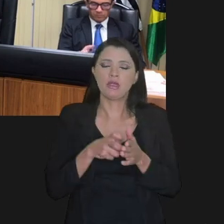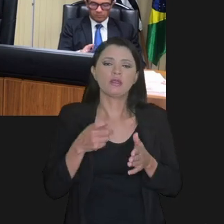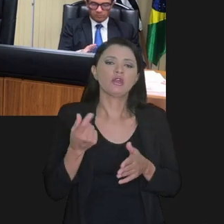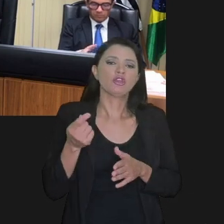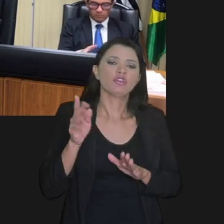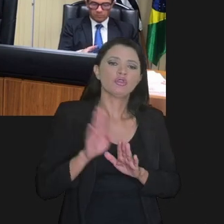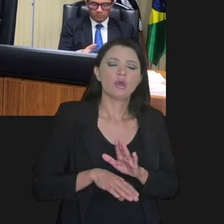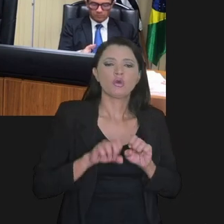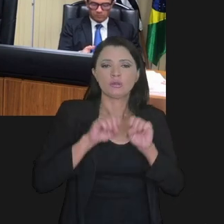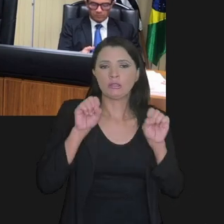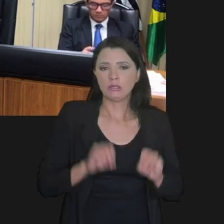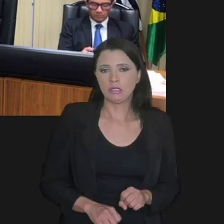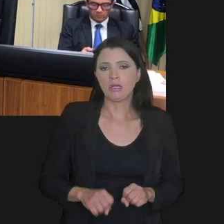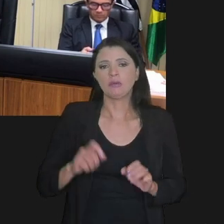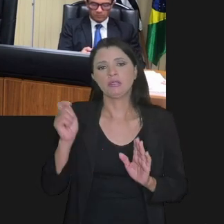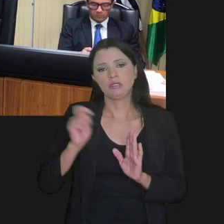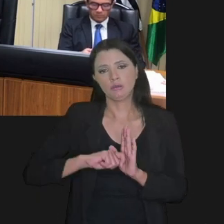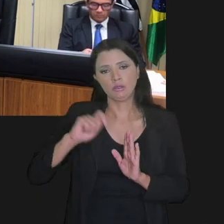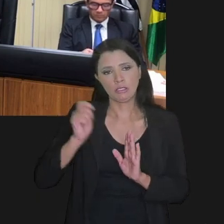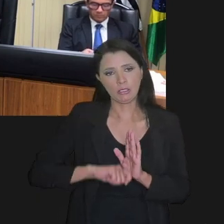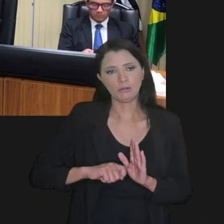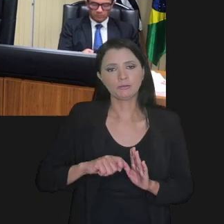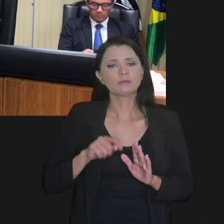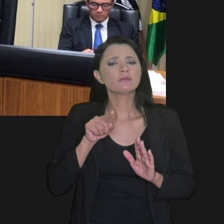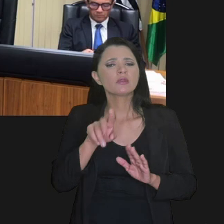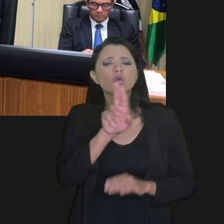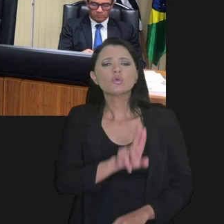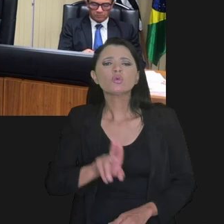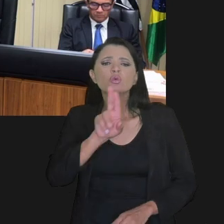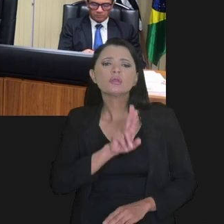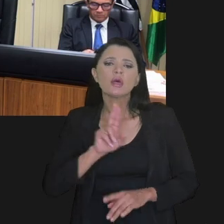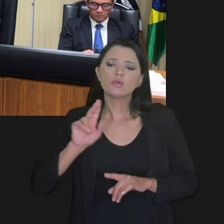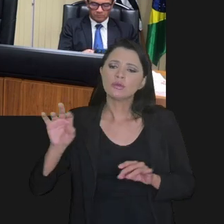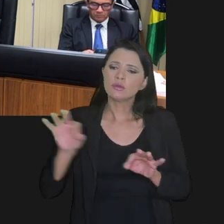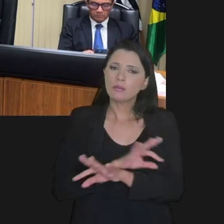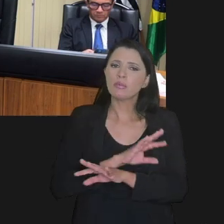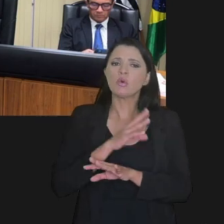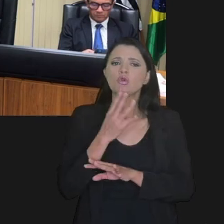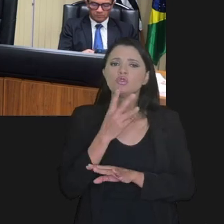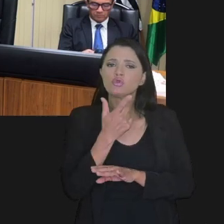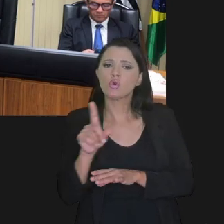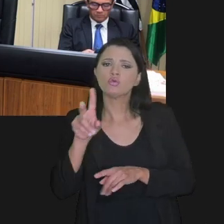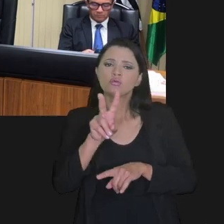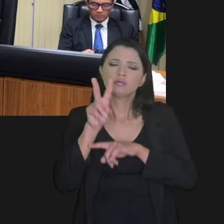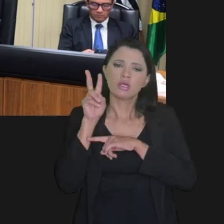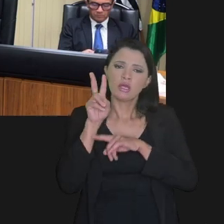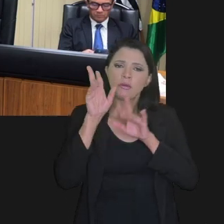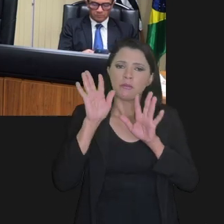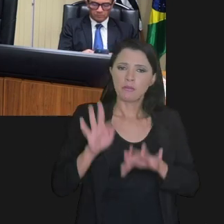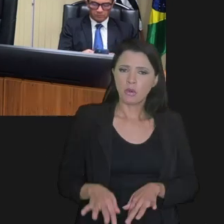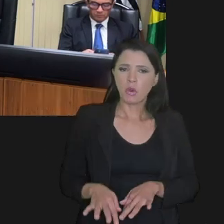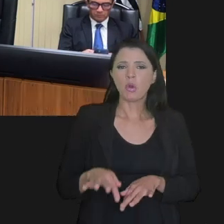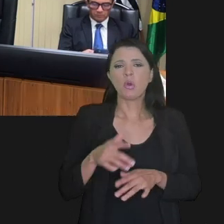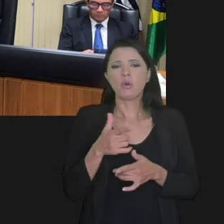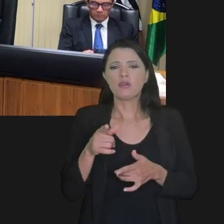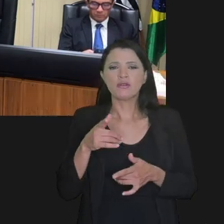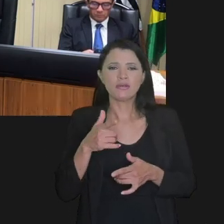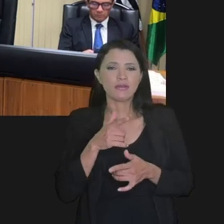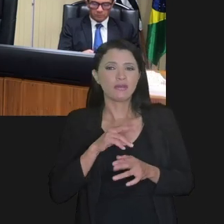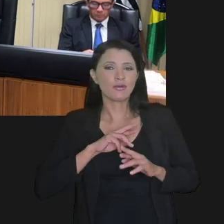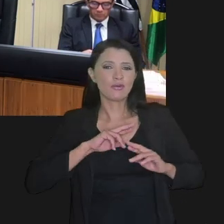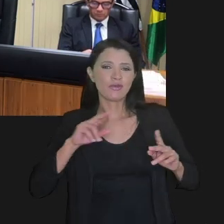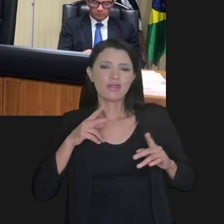seja sob pena de desvirtuar o sistema tributário. Ele vai ser usado após esgotados outros créditos